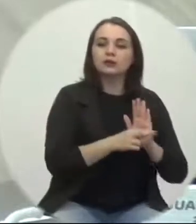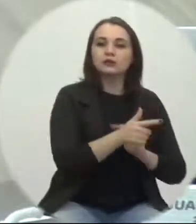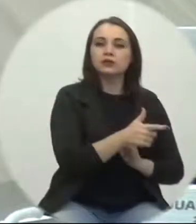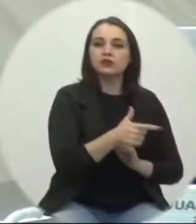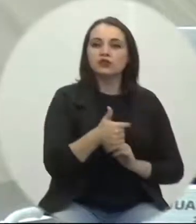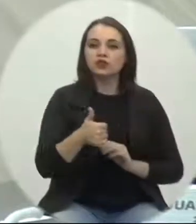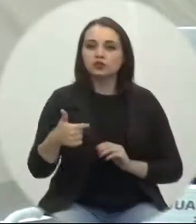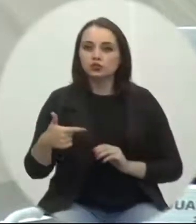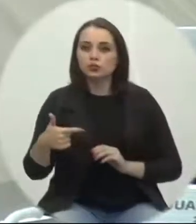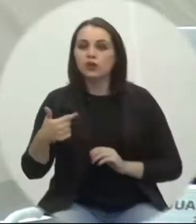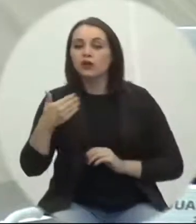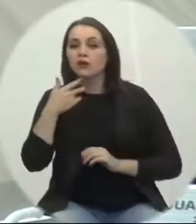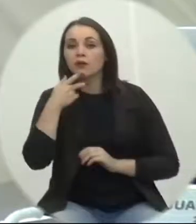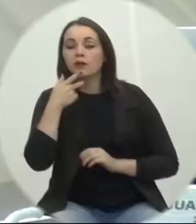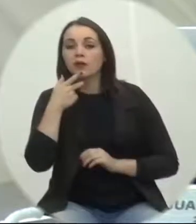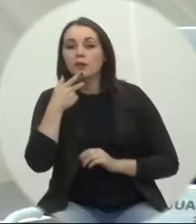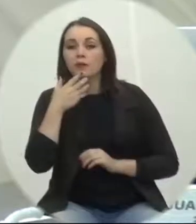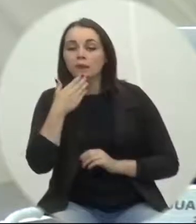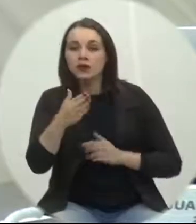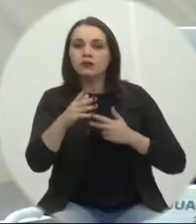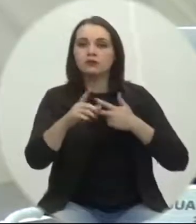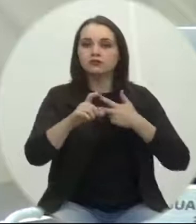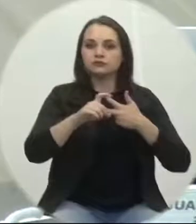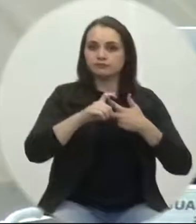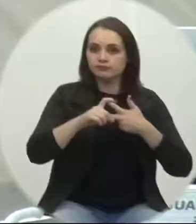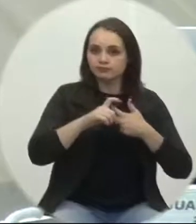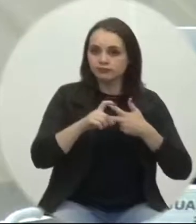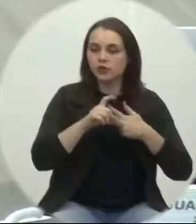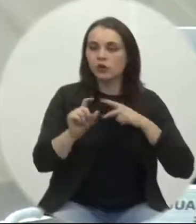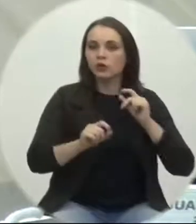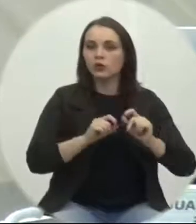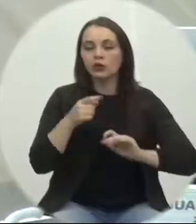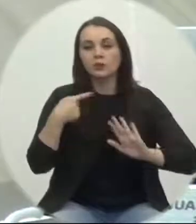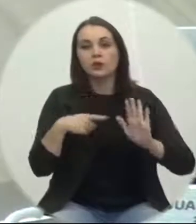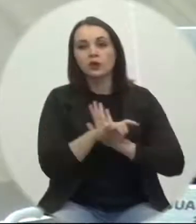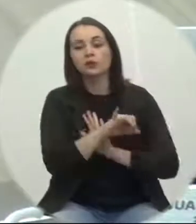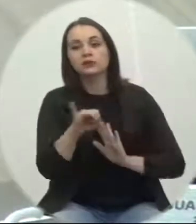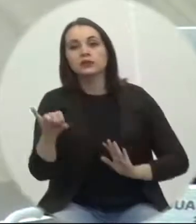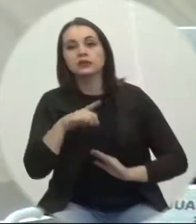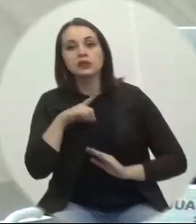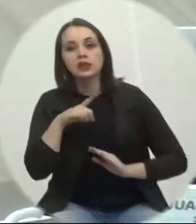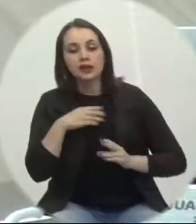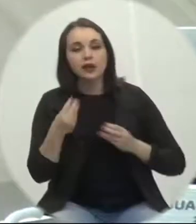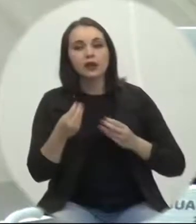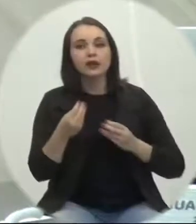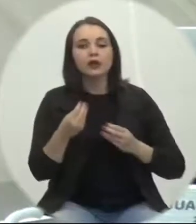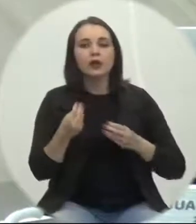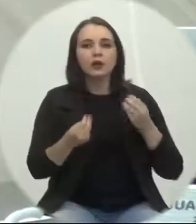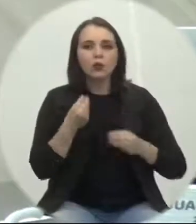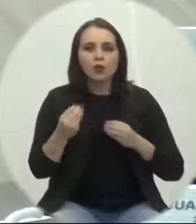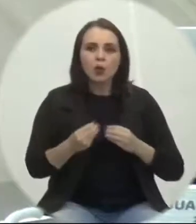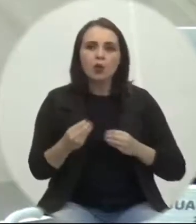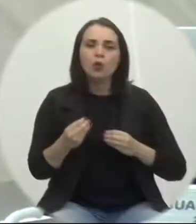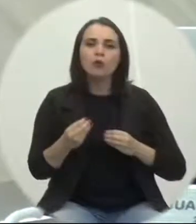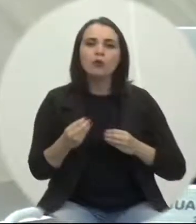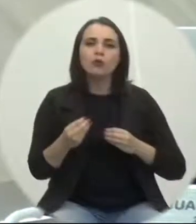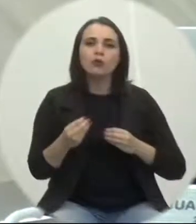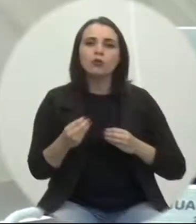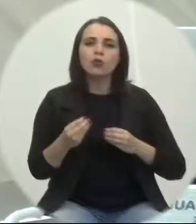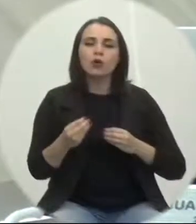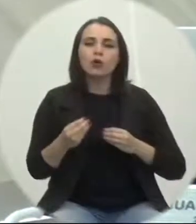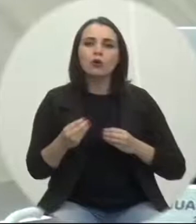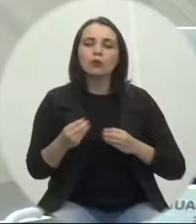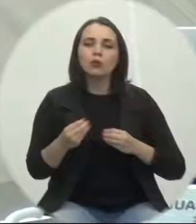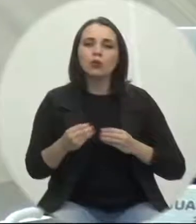envio de expediente ao chefe do Poder Executivo Municipal, questionando-se a possibilidade de construir calçadas em torno de todo o Parque dos